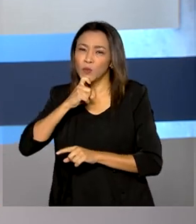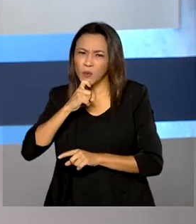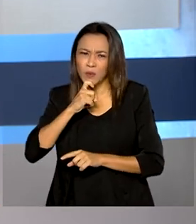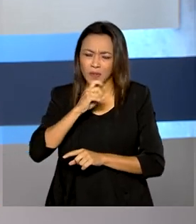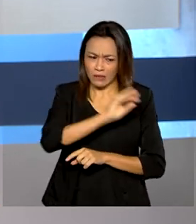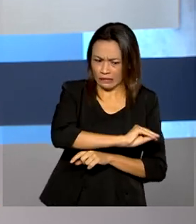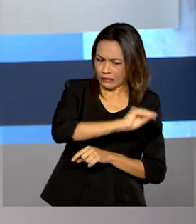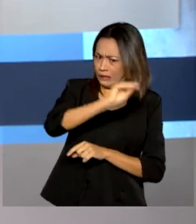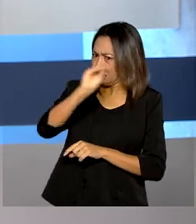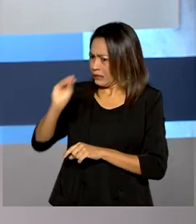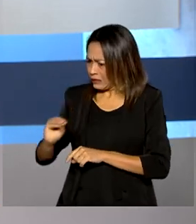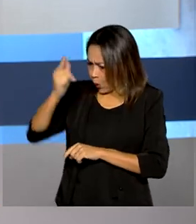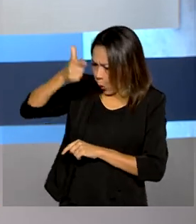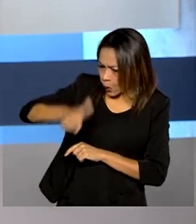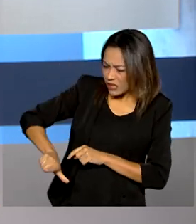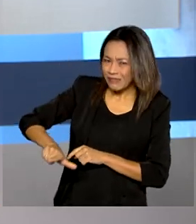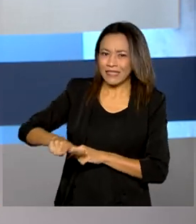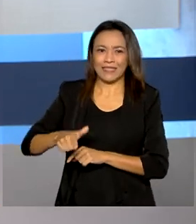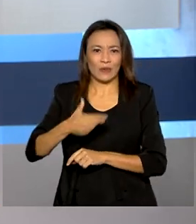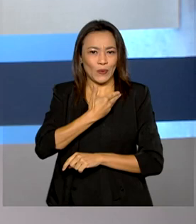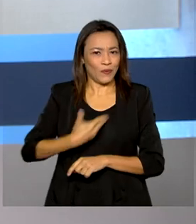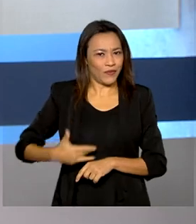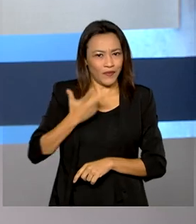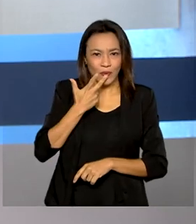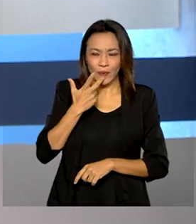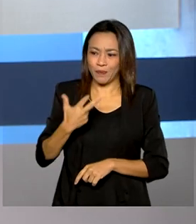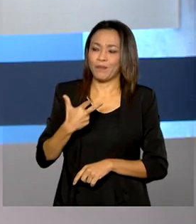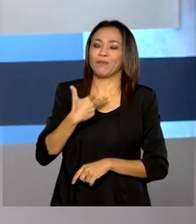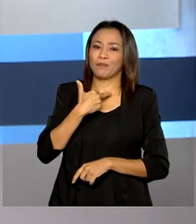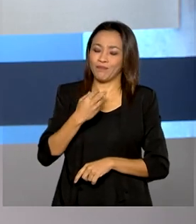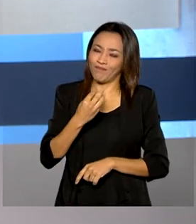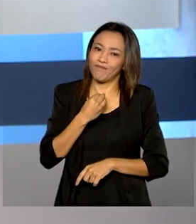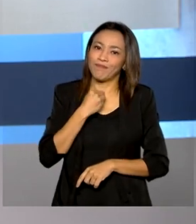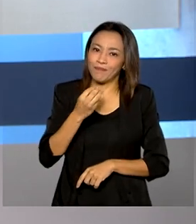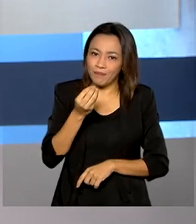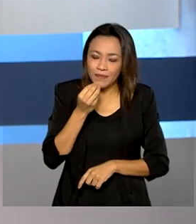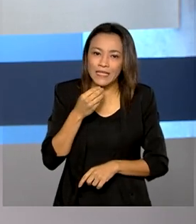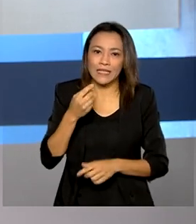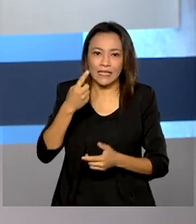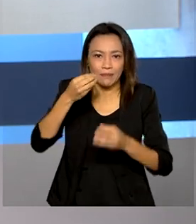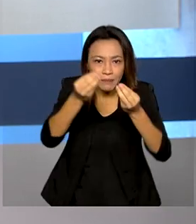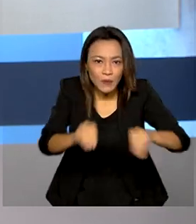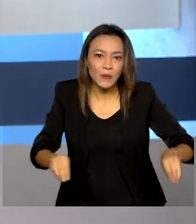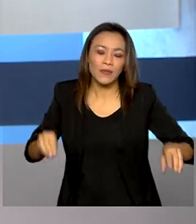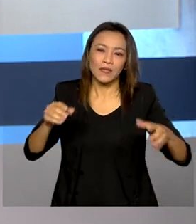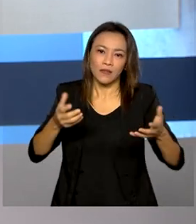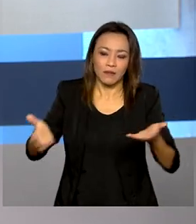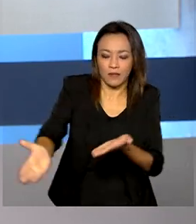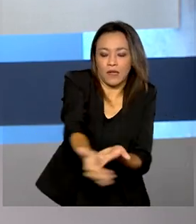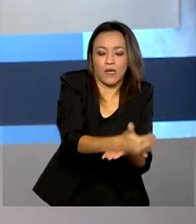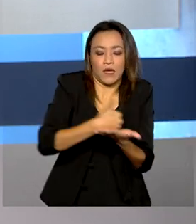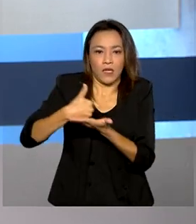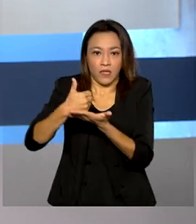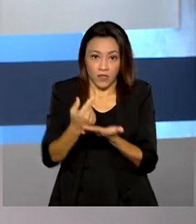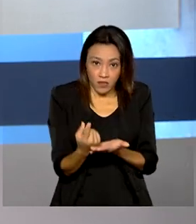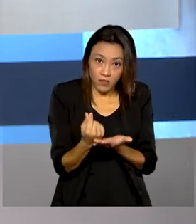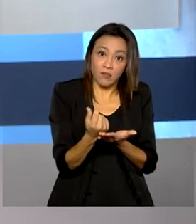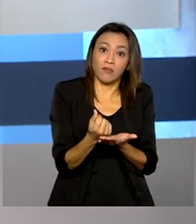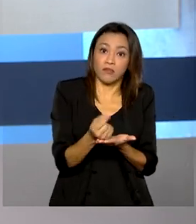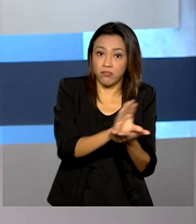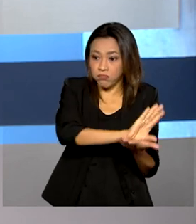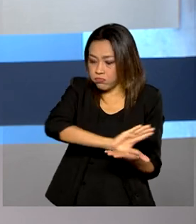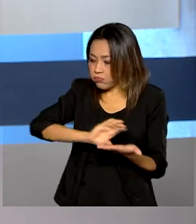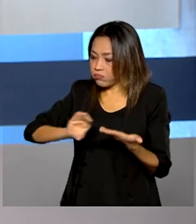adiar a data novamente poderia afetar a restituição para os contribuintes, além de comprometer a arrecadação e o repasse de